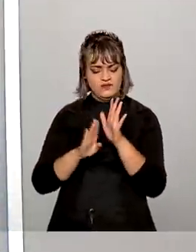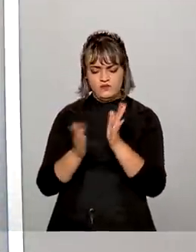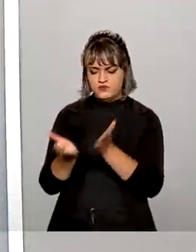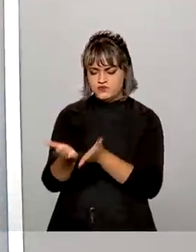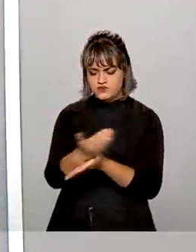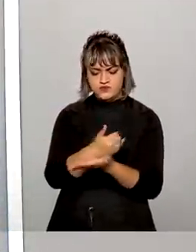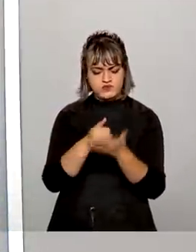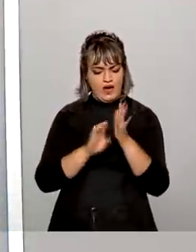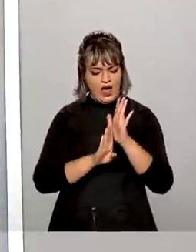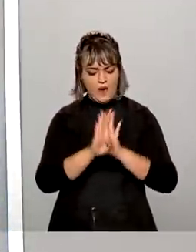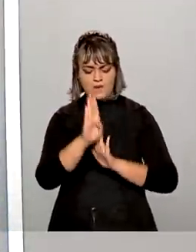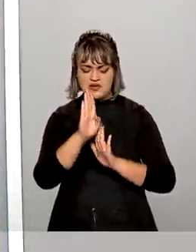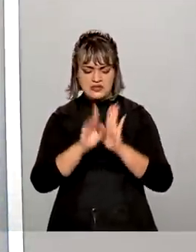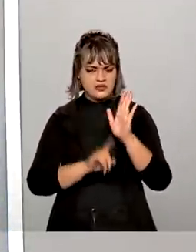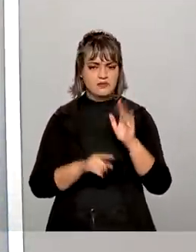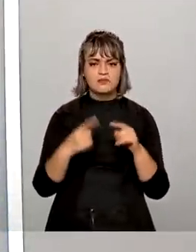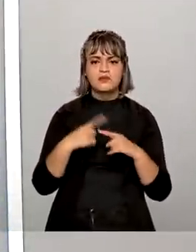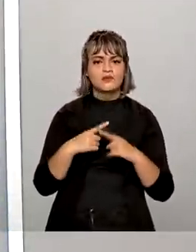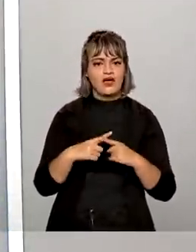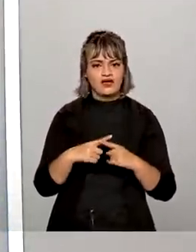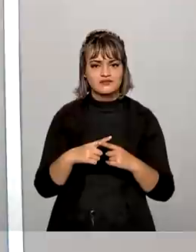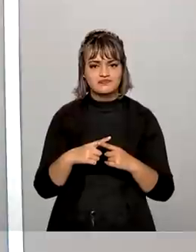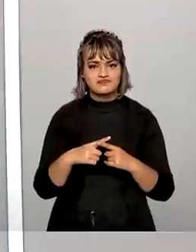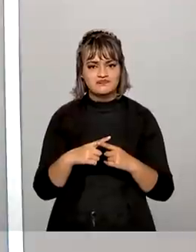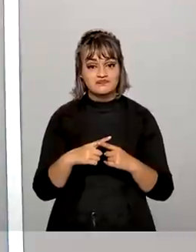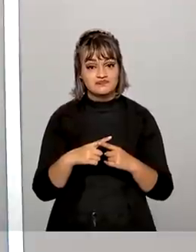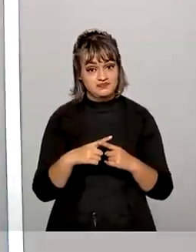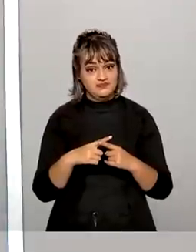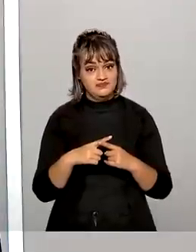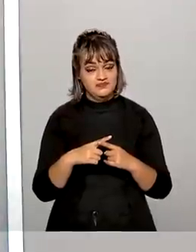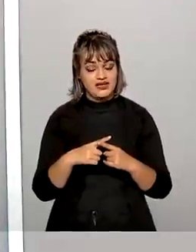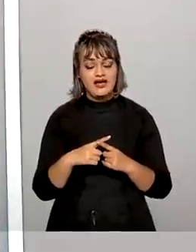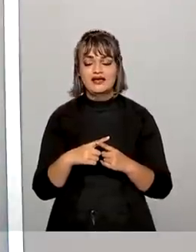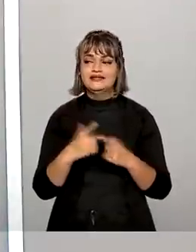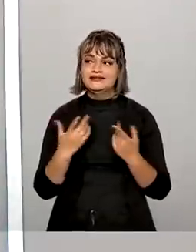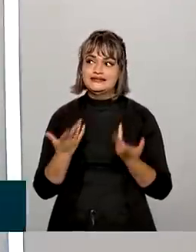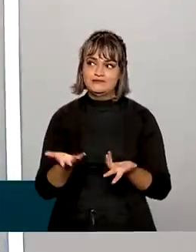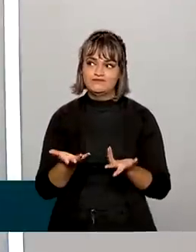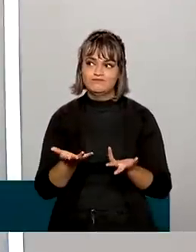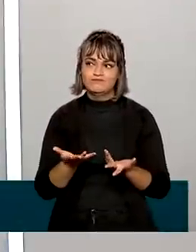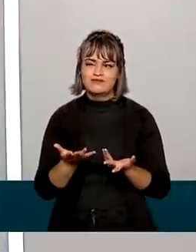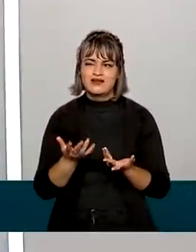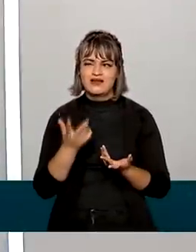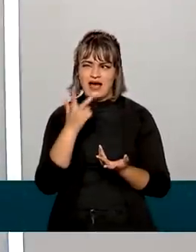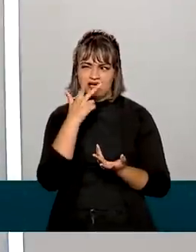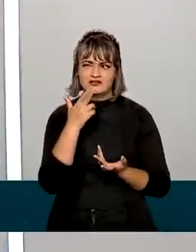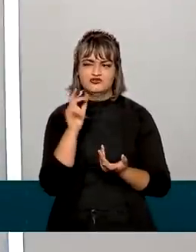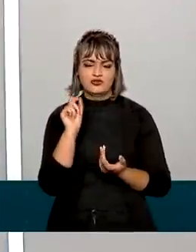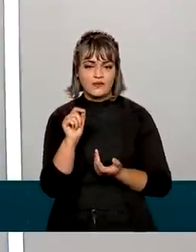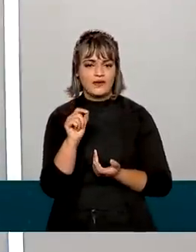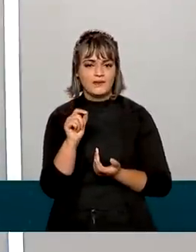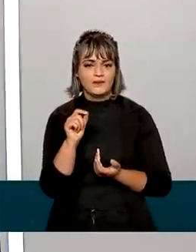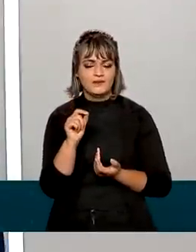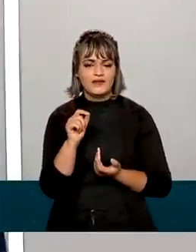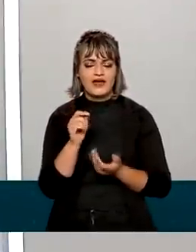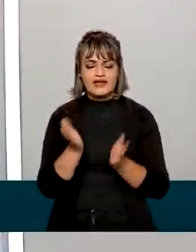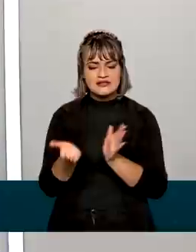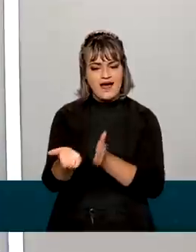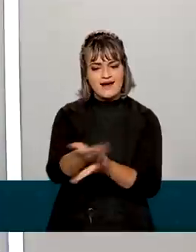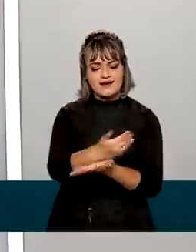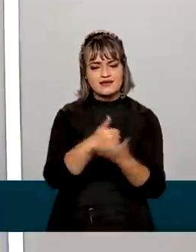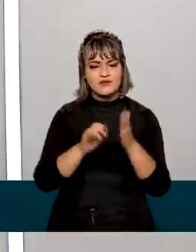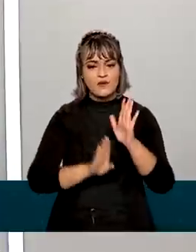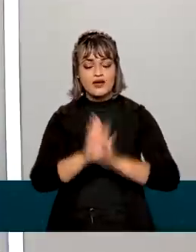arrecadação e desses dois recordes. A argumentação mais aceita é que essa arrecadação